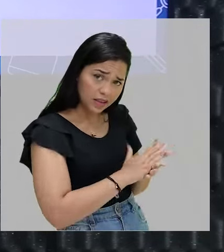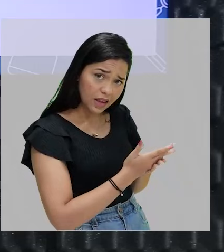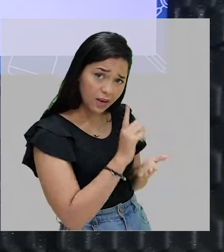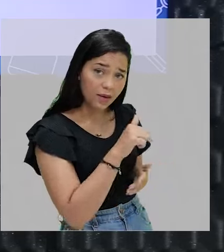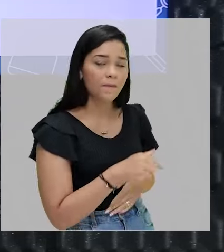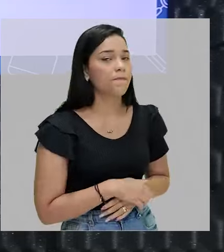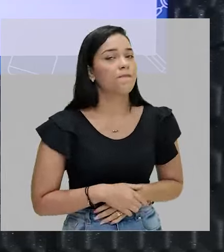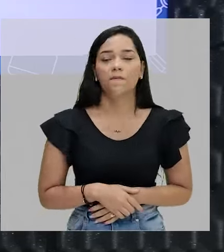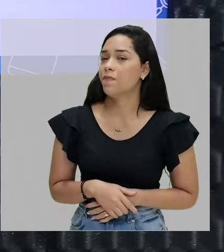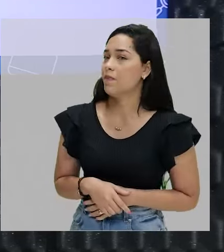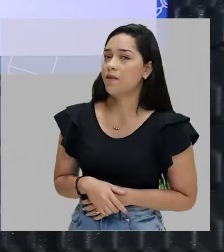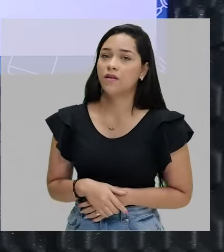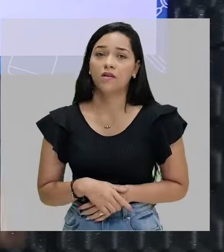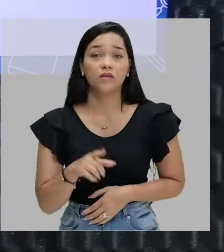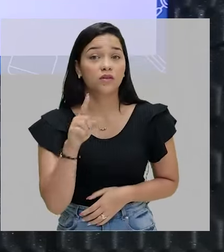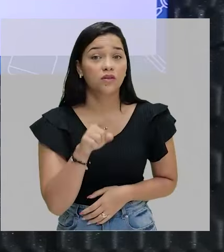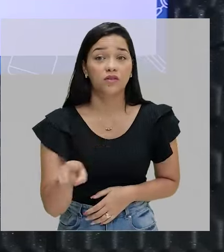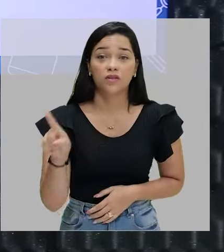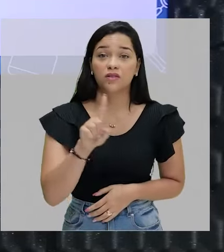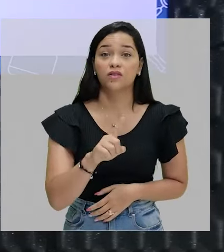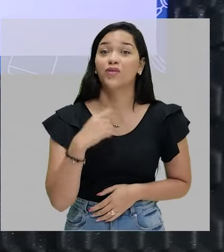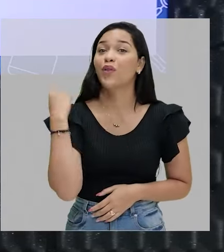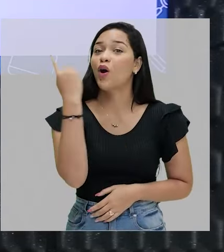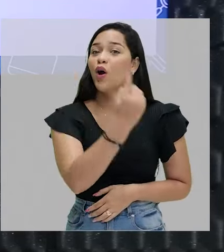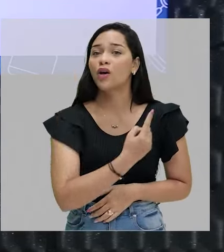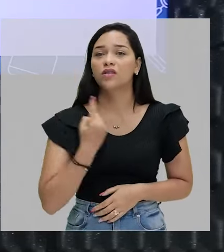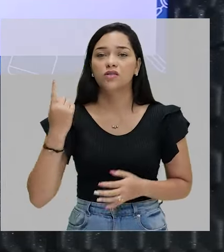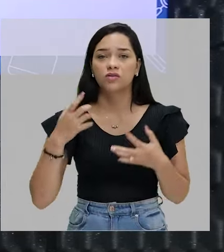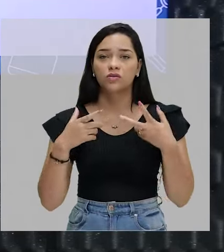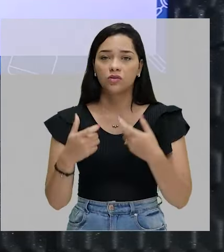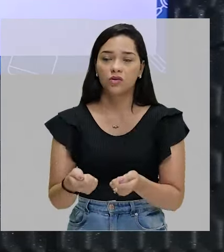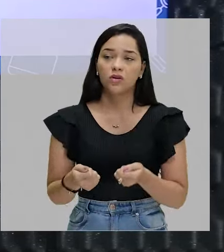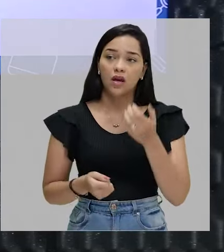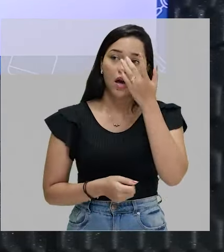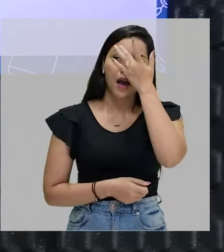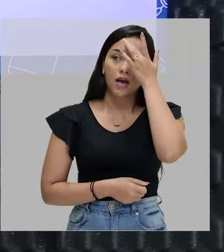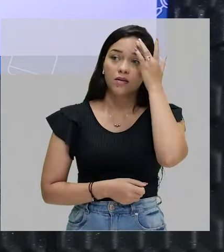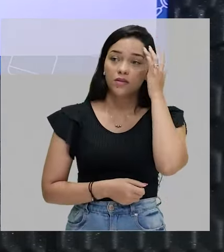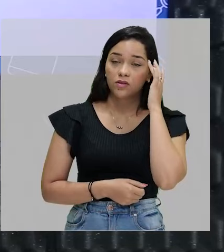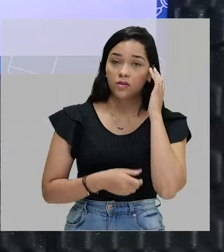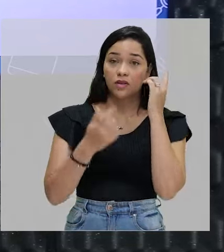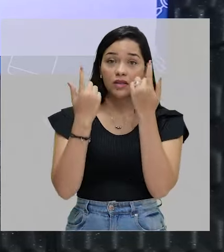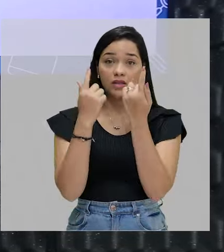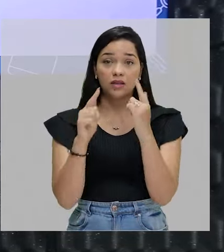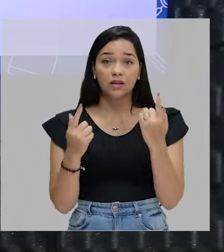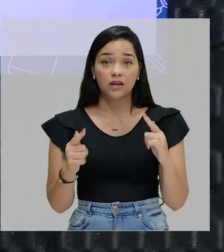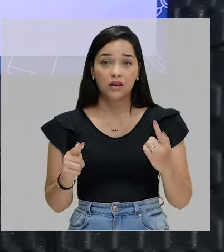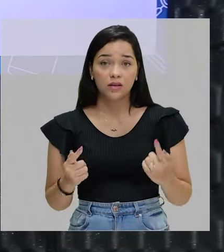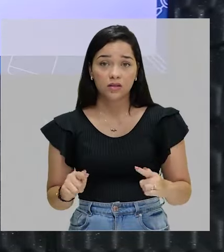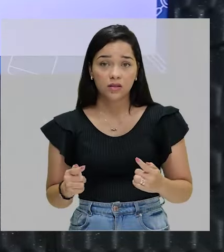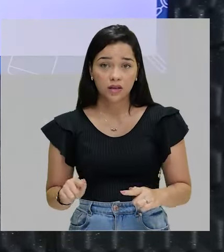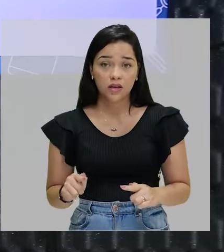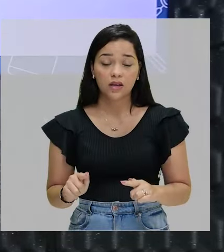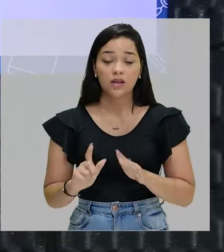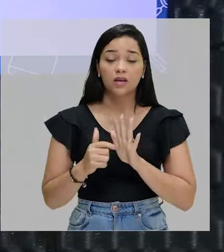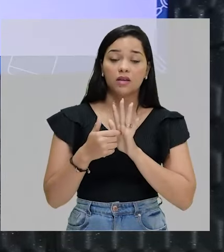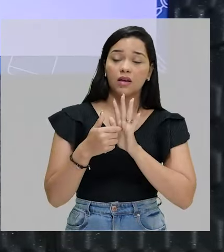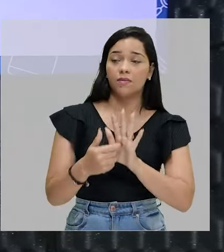São vocês. Somos todos nós. As pessoas gramaticais se